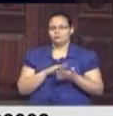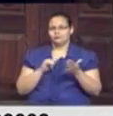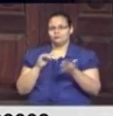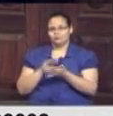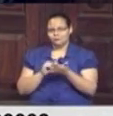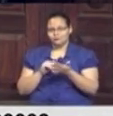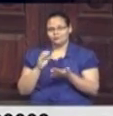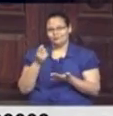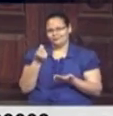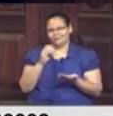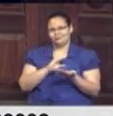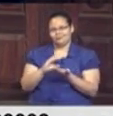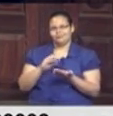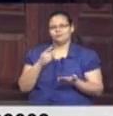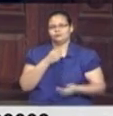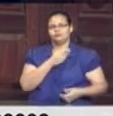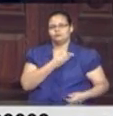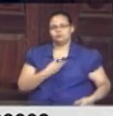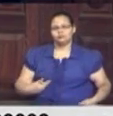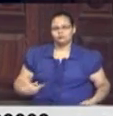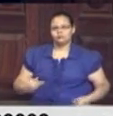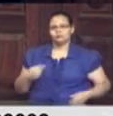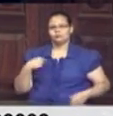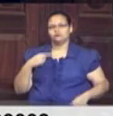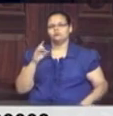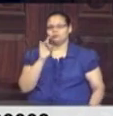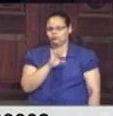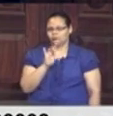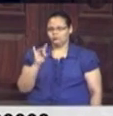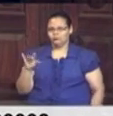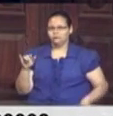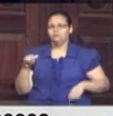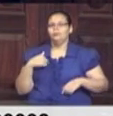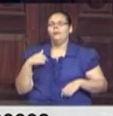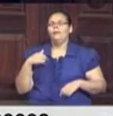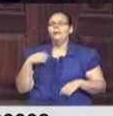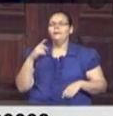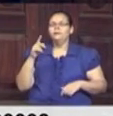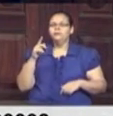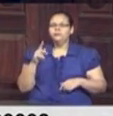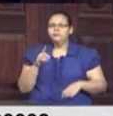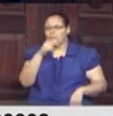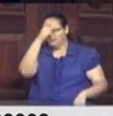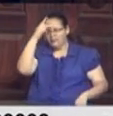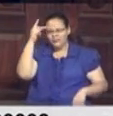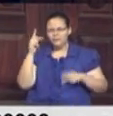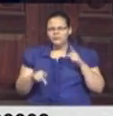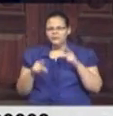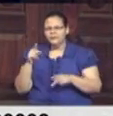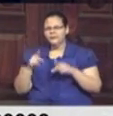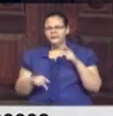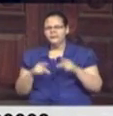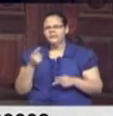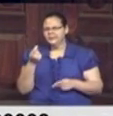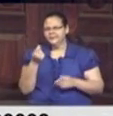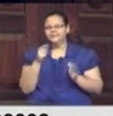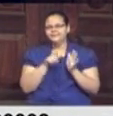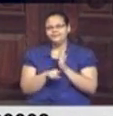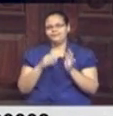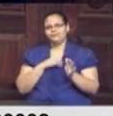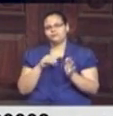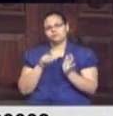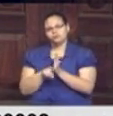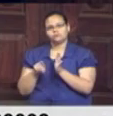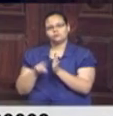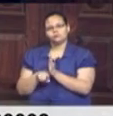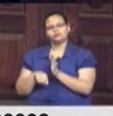cofres públicos, é tirado, na verdade, do bolso de cada cidadão, que dá a sua contribuição de maneira maior ou menor,